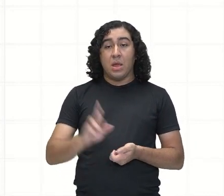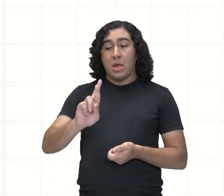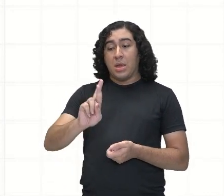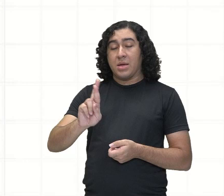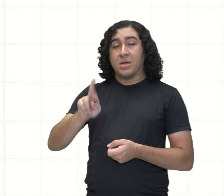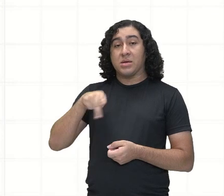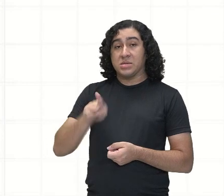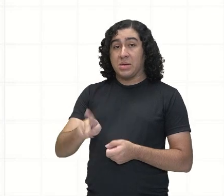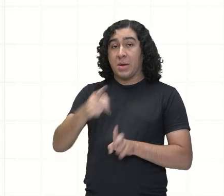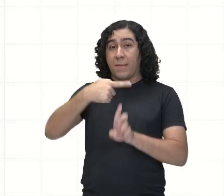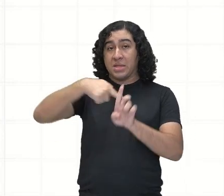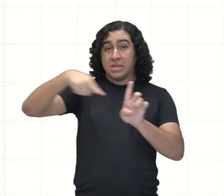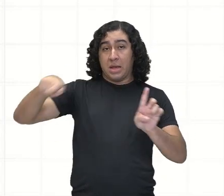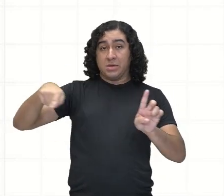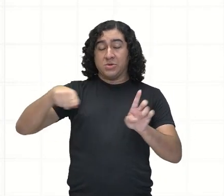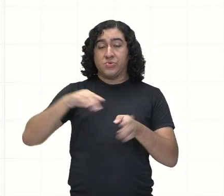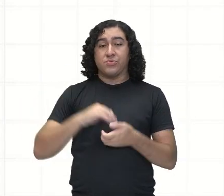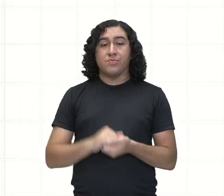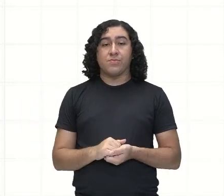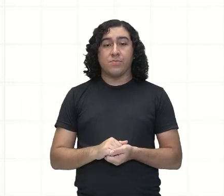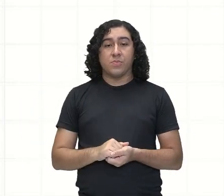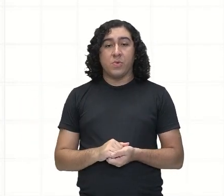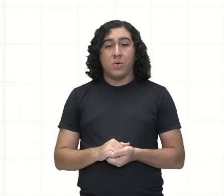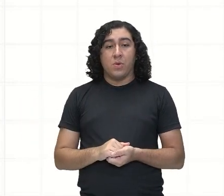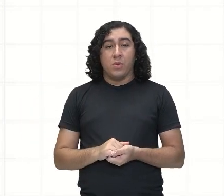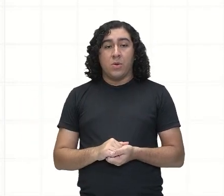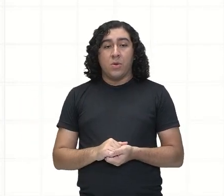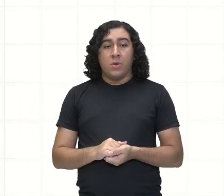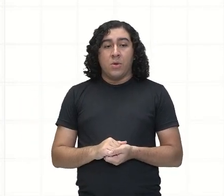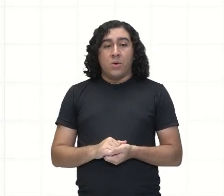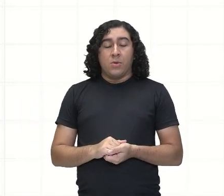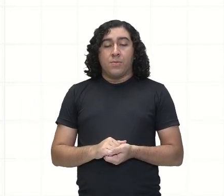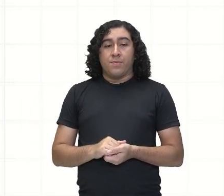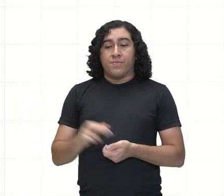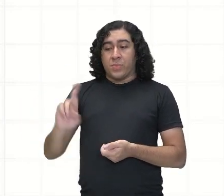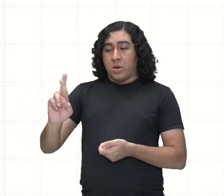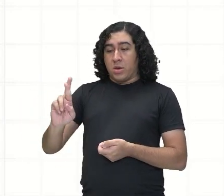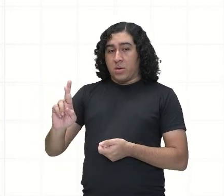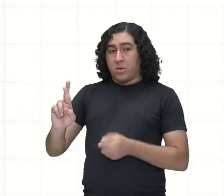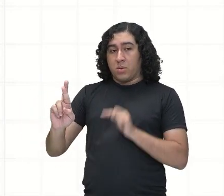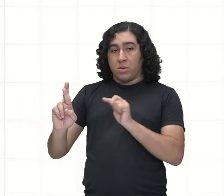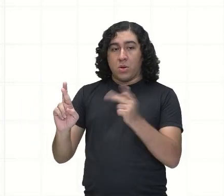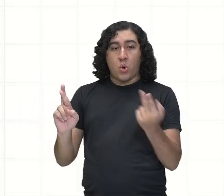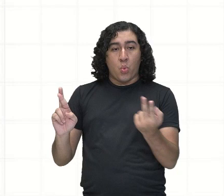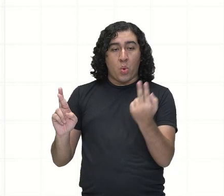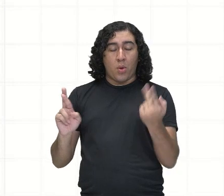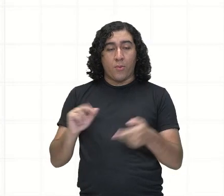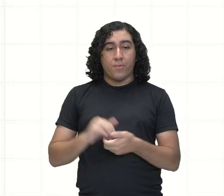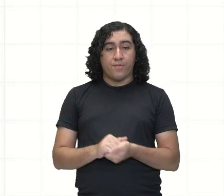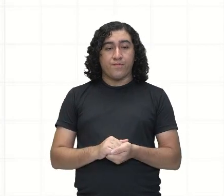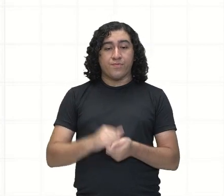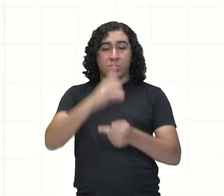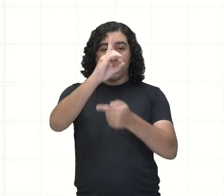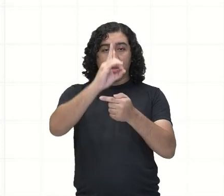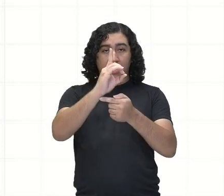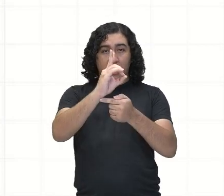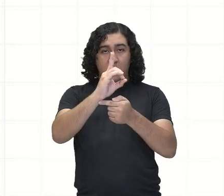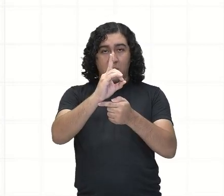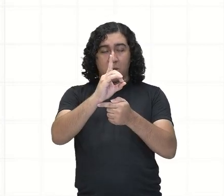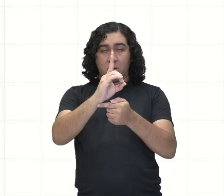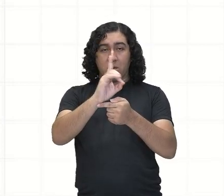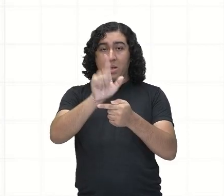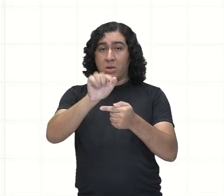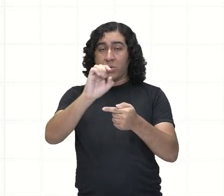precisa lembrar disso. Então, que foi calculado aqui, ó... O raio vai ser igual a Dzinho. Quem é o D?